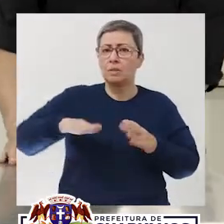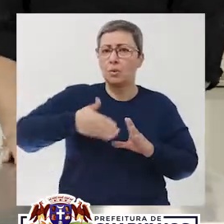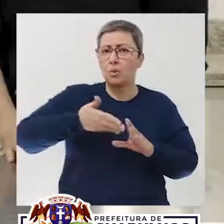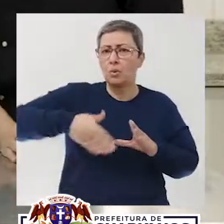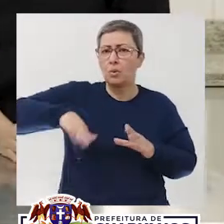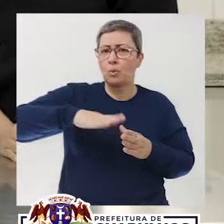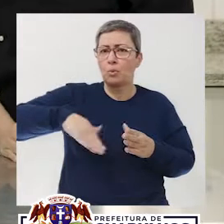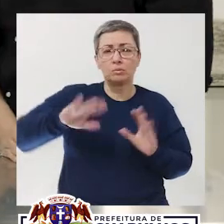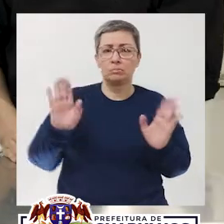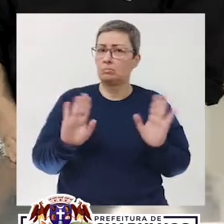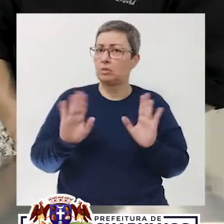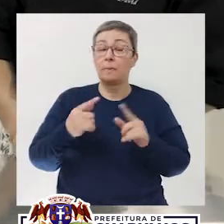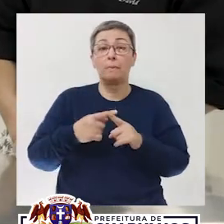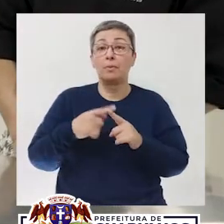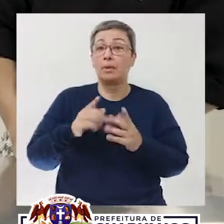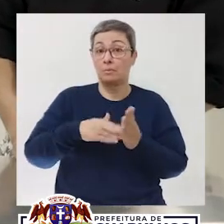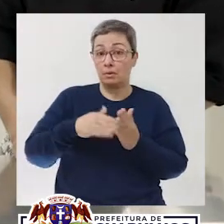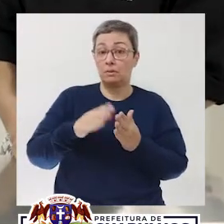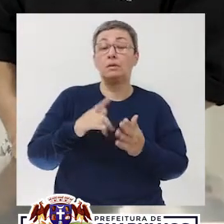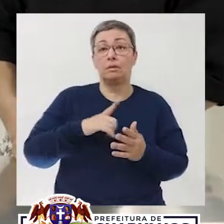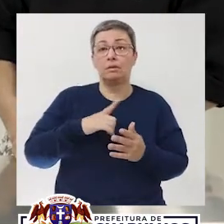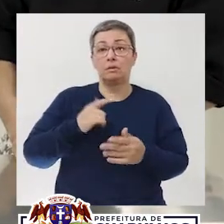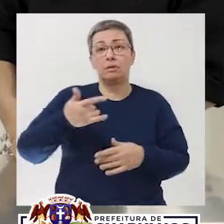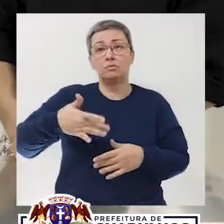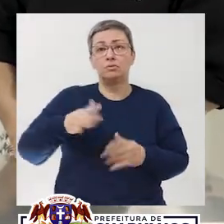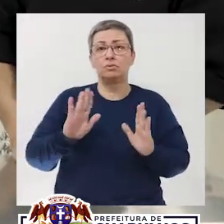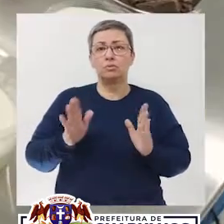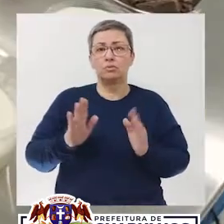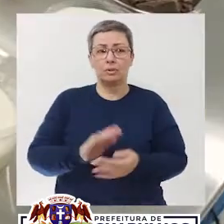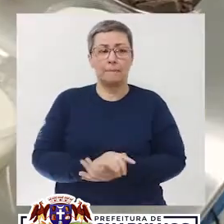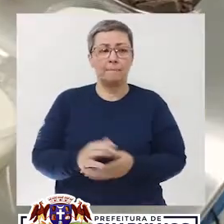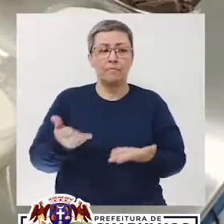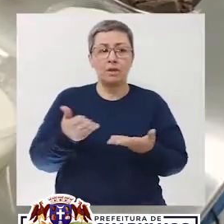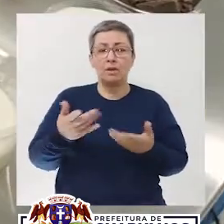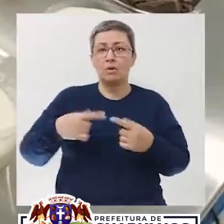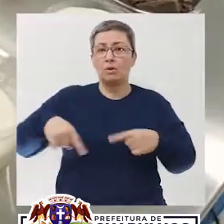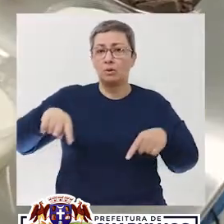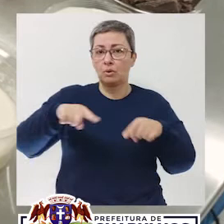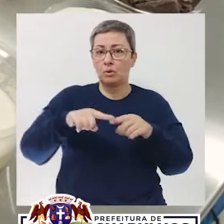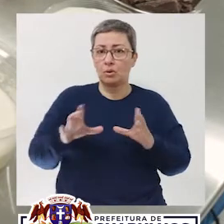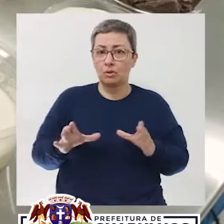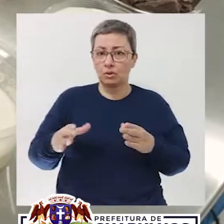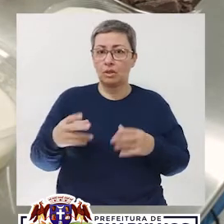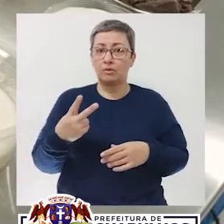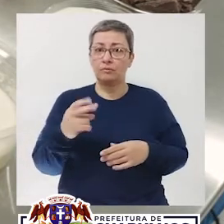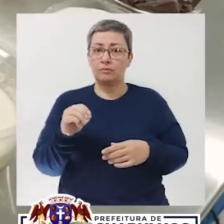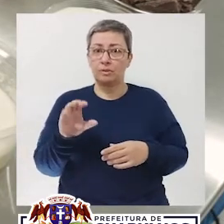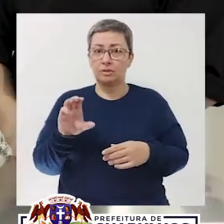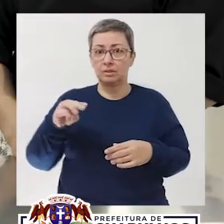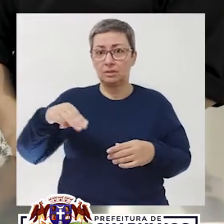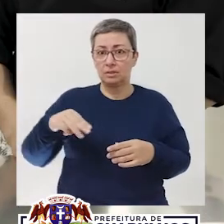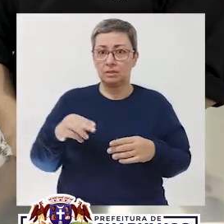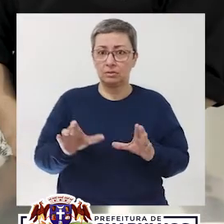Precisa untar a massa? Não, porque a massa já é bem amanteigada. Já é amanteigada. Agora a gente tem aqui uma forma de aro